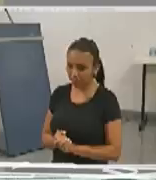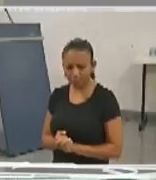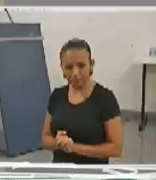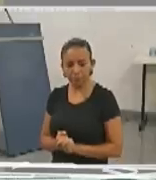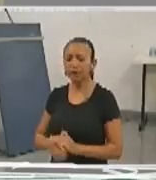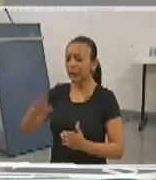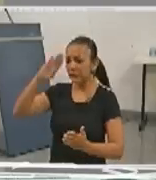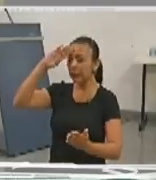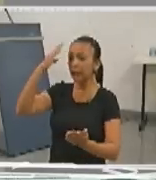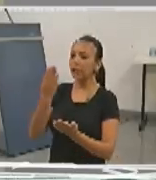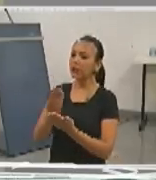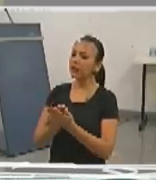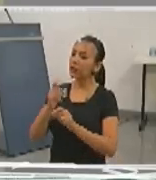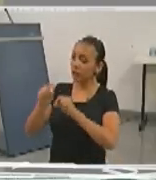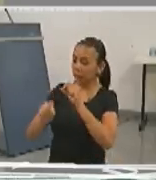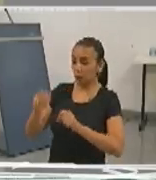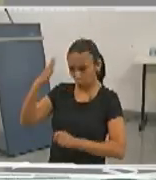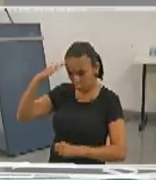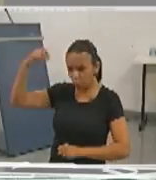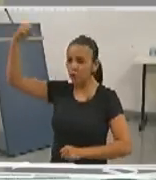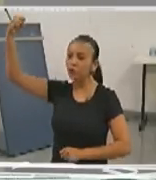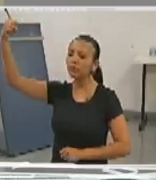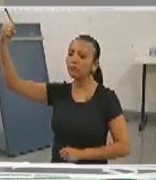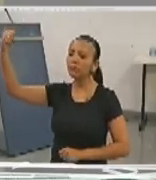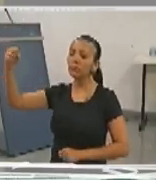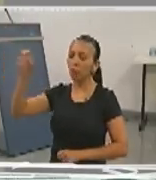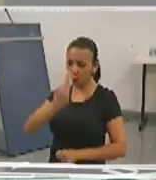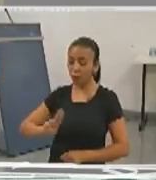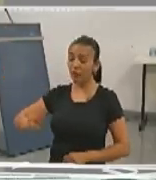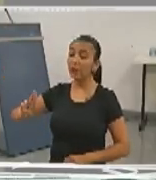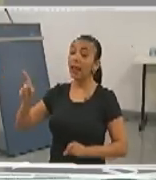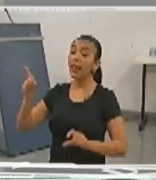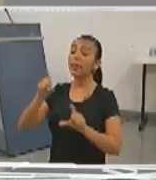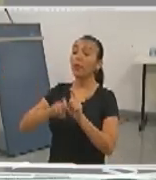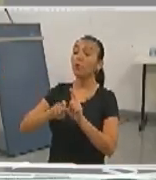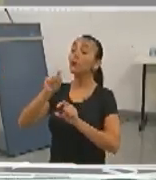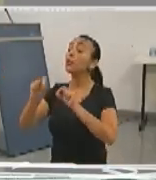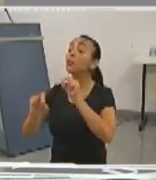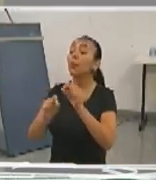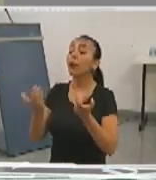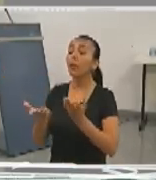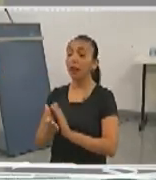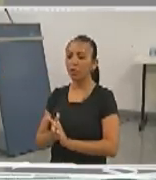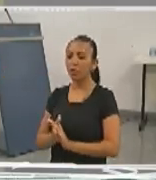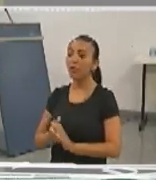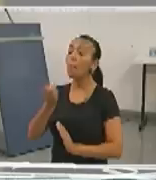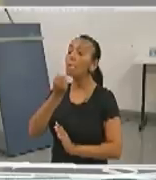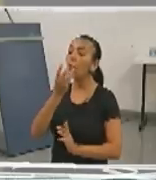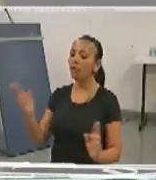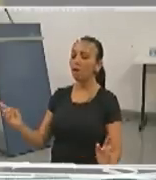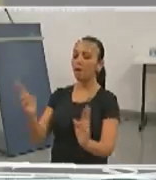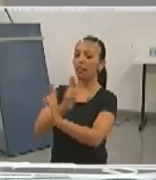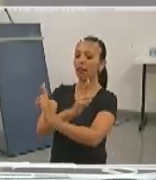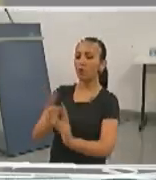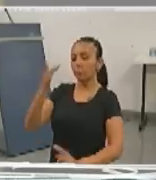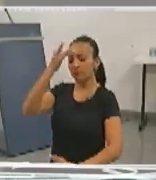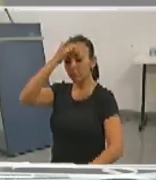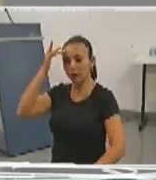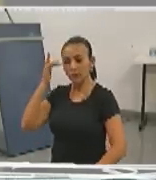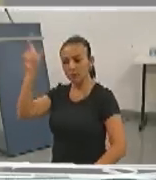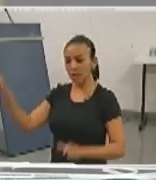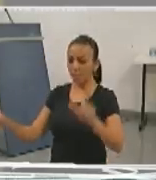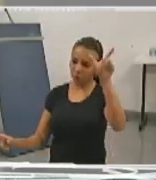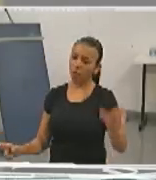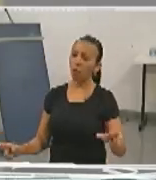nós acreditamos que o sucesso da universidade depende, mais uma vez, da boa relação das pessoas, do